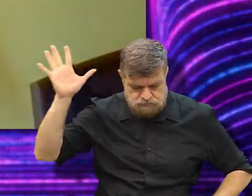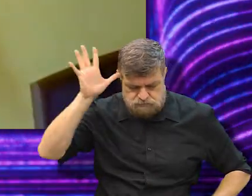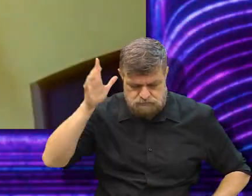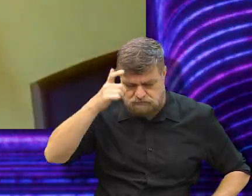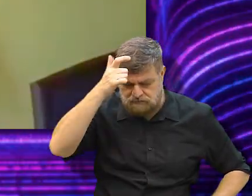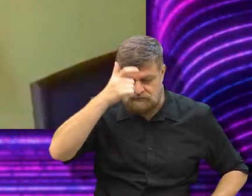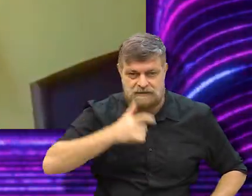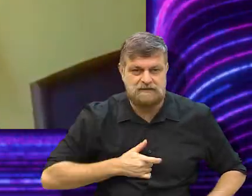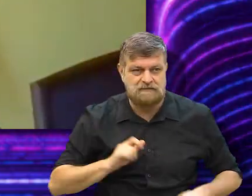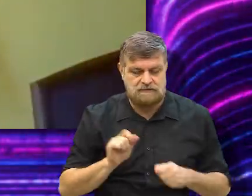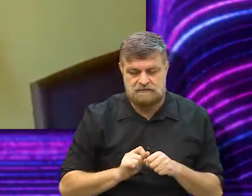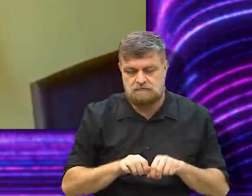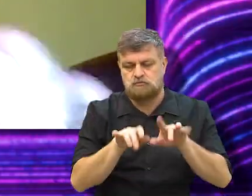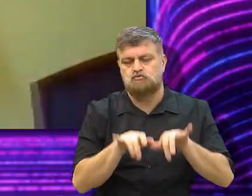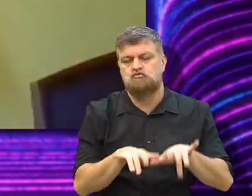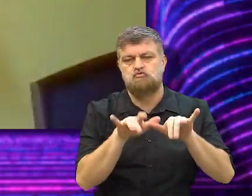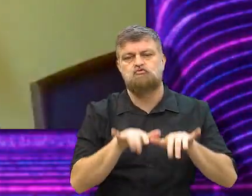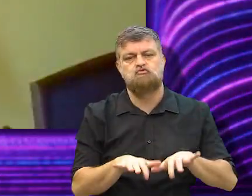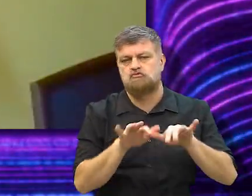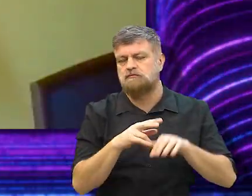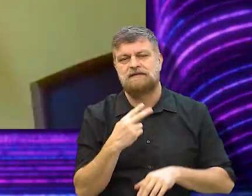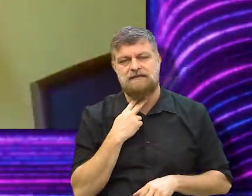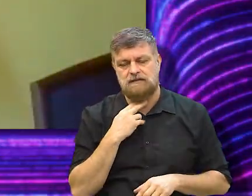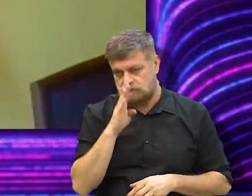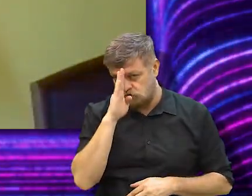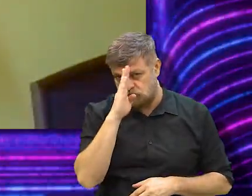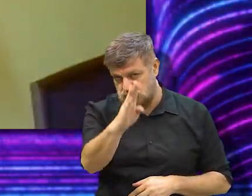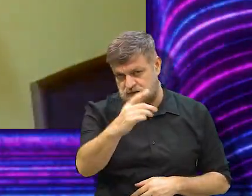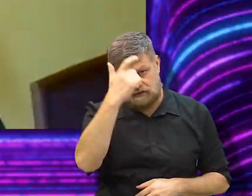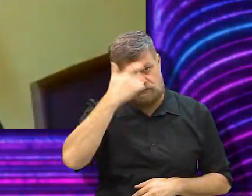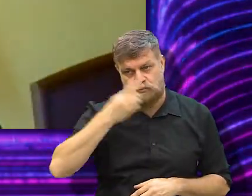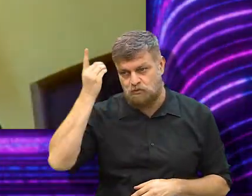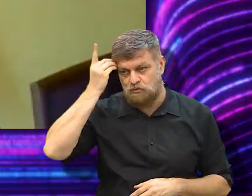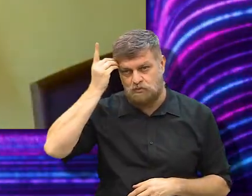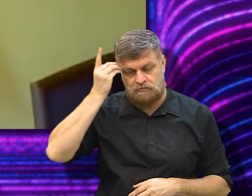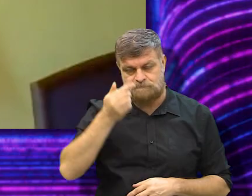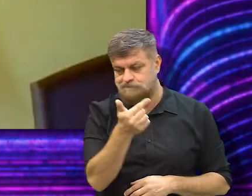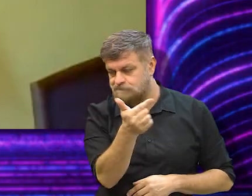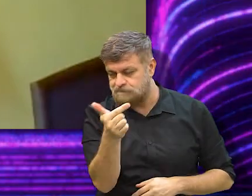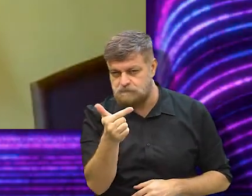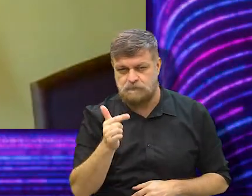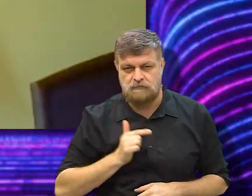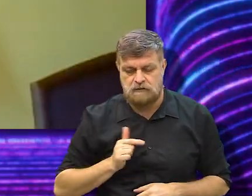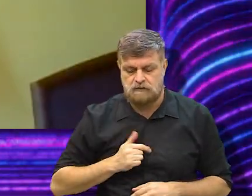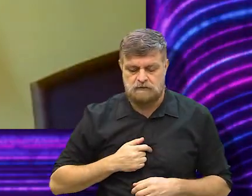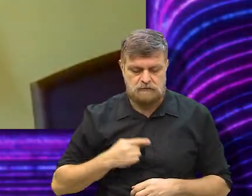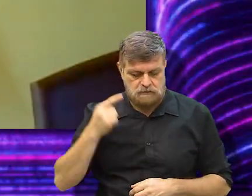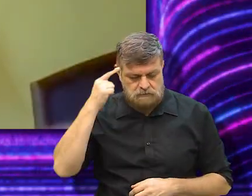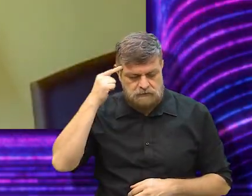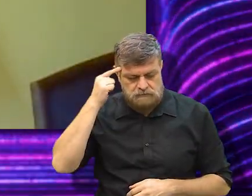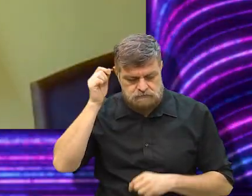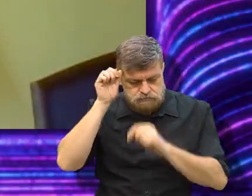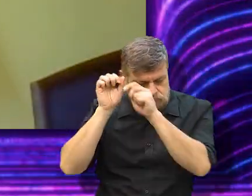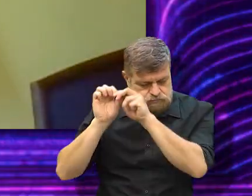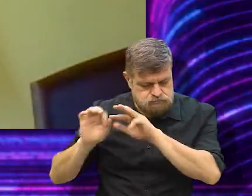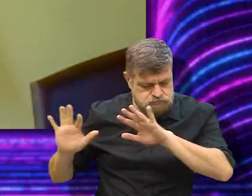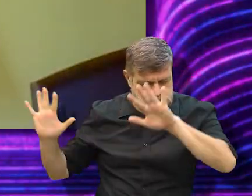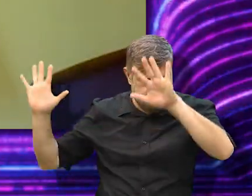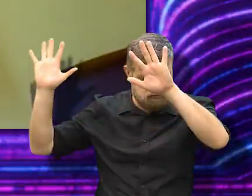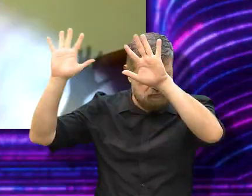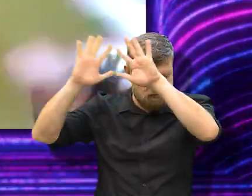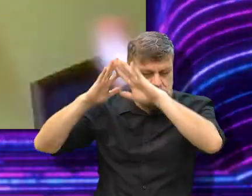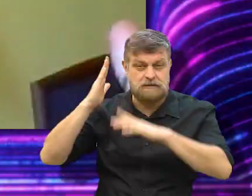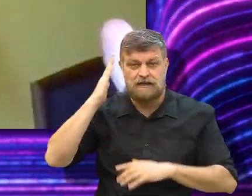falo assim. Não sou o Stephen King que senta no computador e está escrevendo. Eu não tenho esse dom. Eu tenho um outline maior.